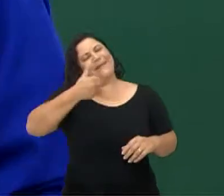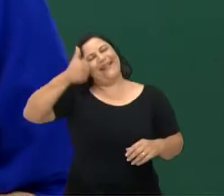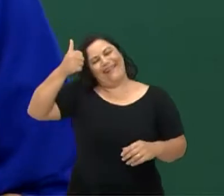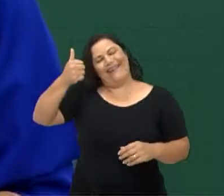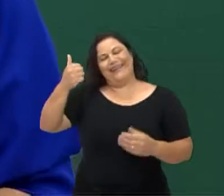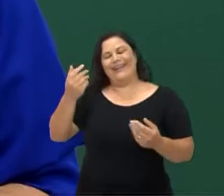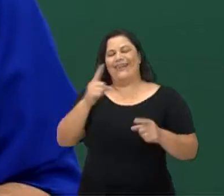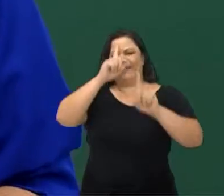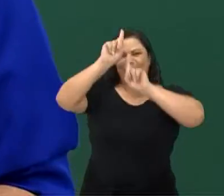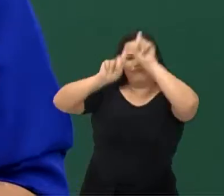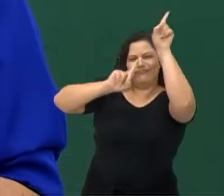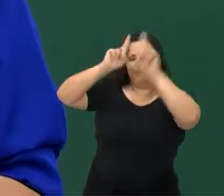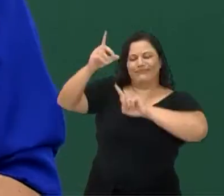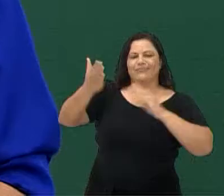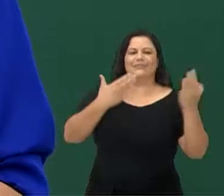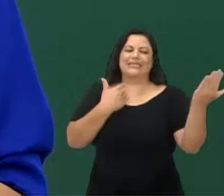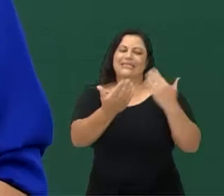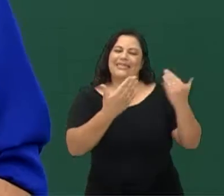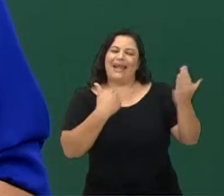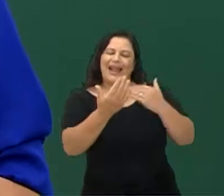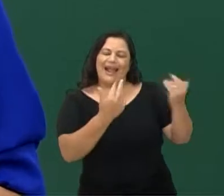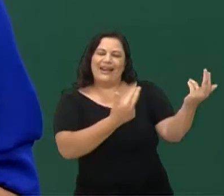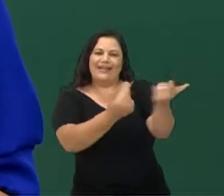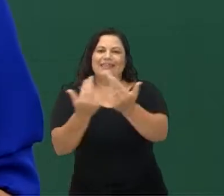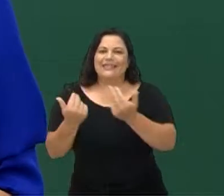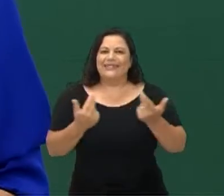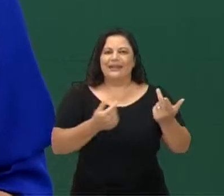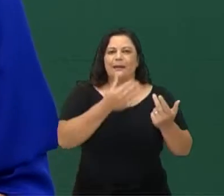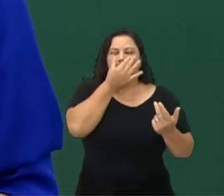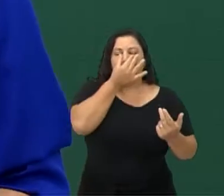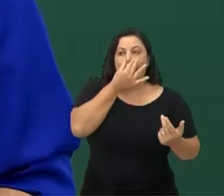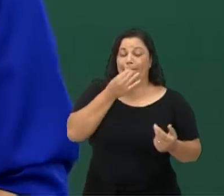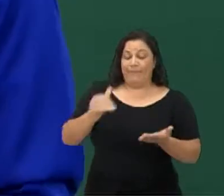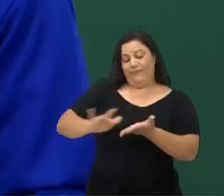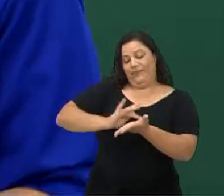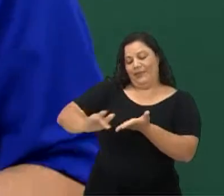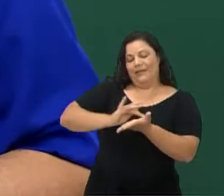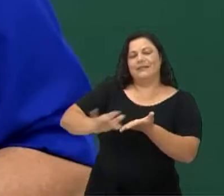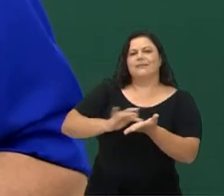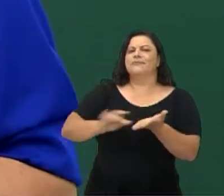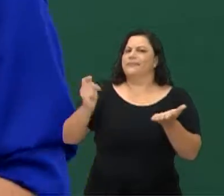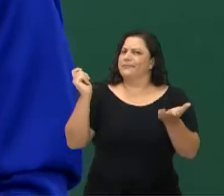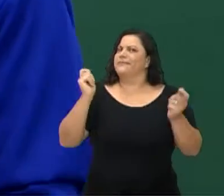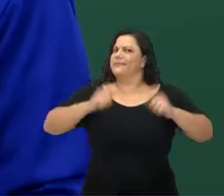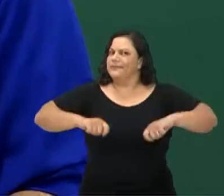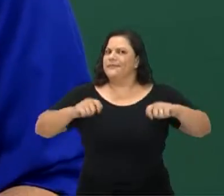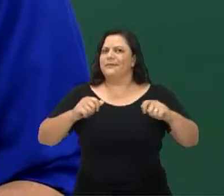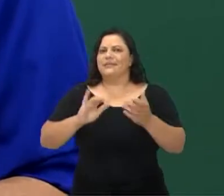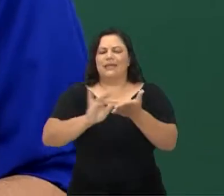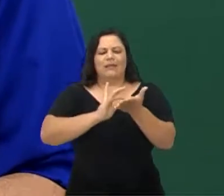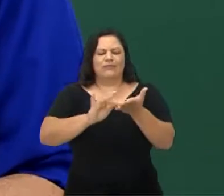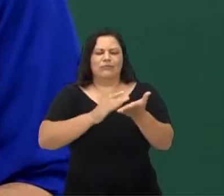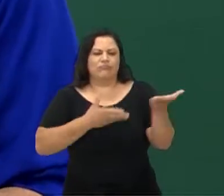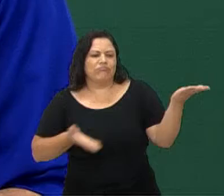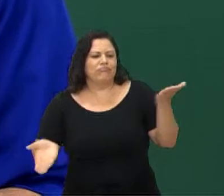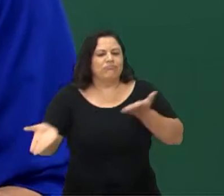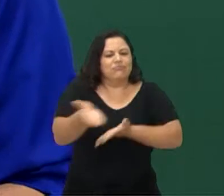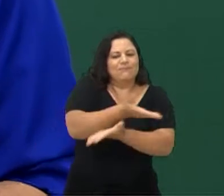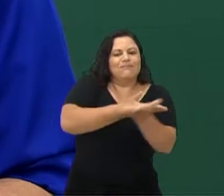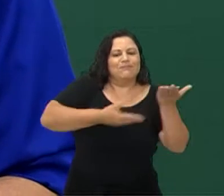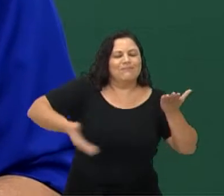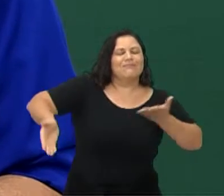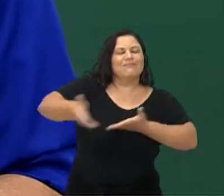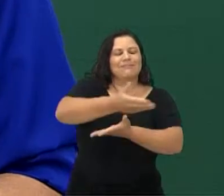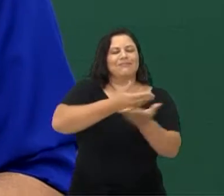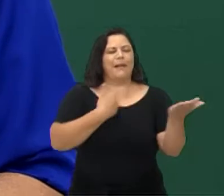poder interagir melhor, como isso é feito aqui pelo celular, né? Então nós temos duas vias aqui de interação, por isso que a gente faz